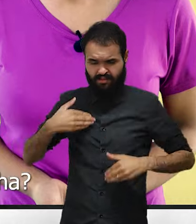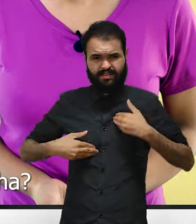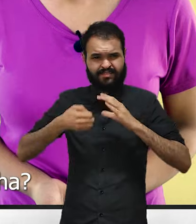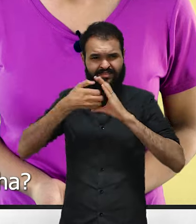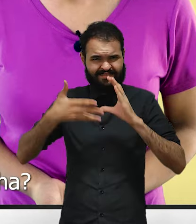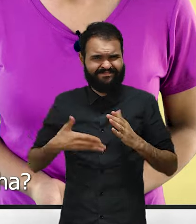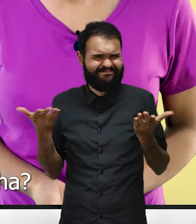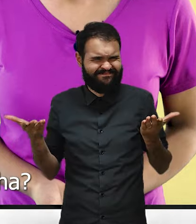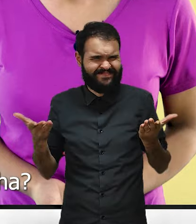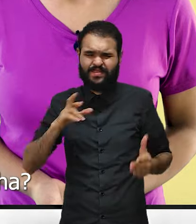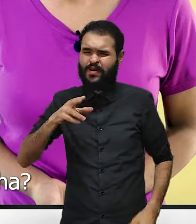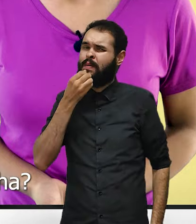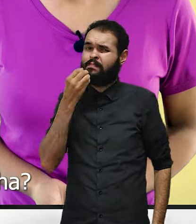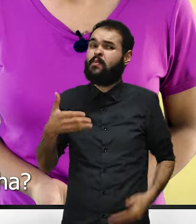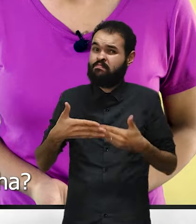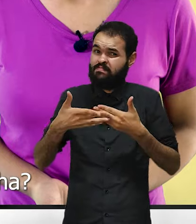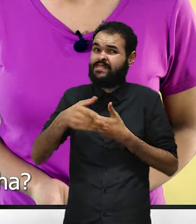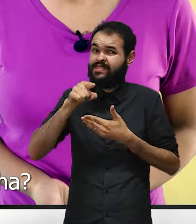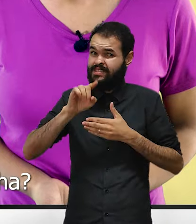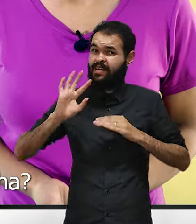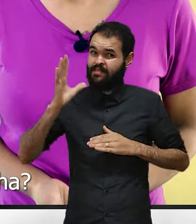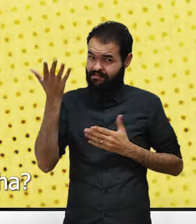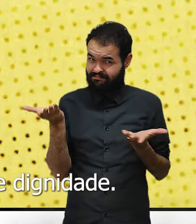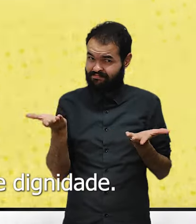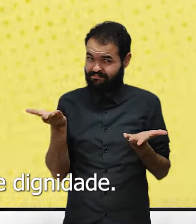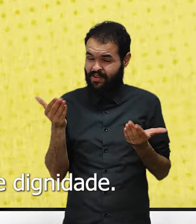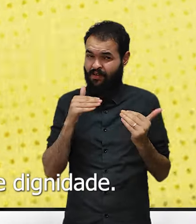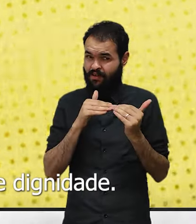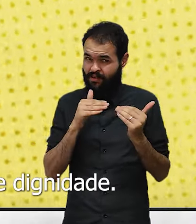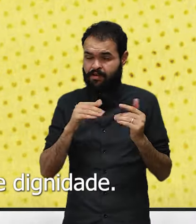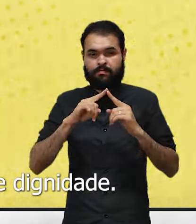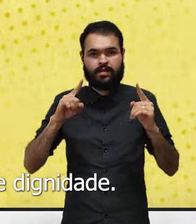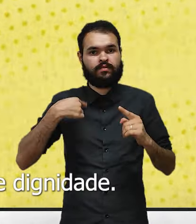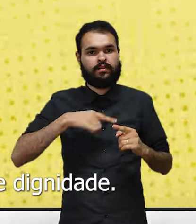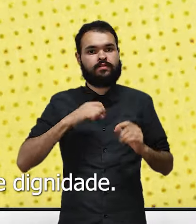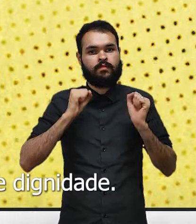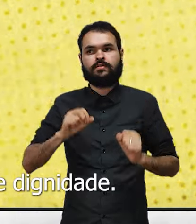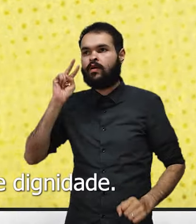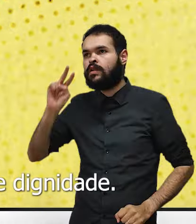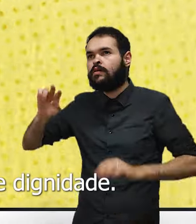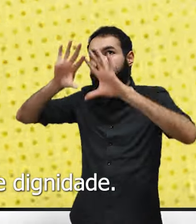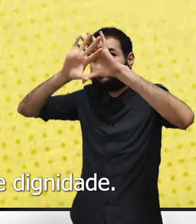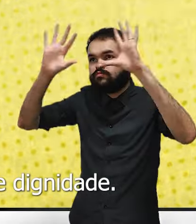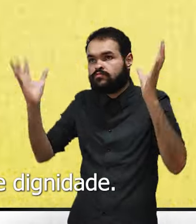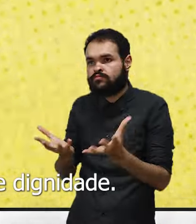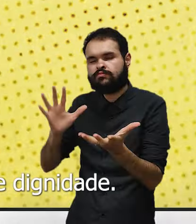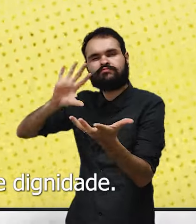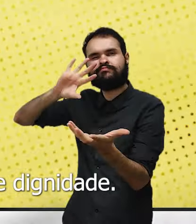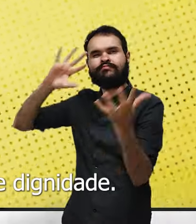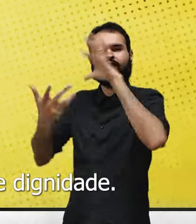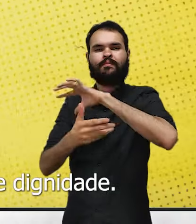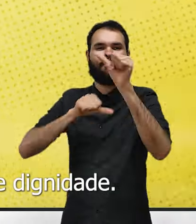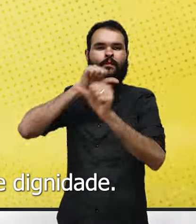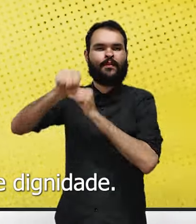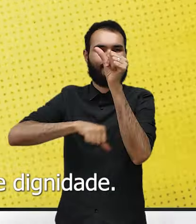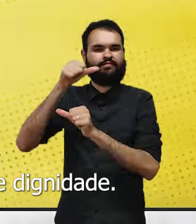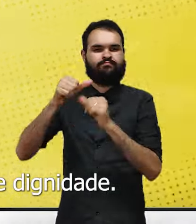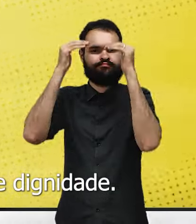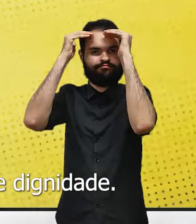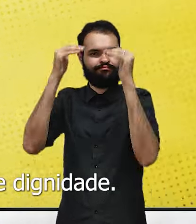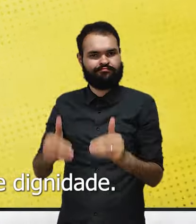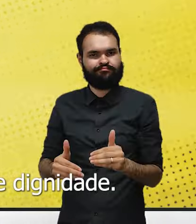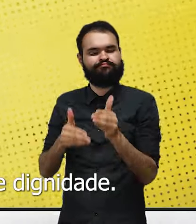Não será nada bom se isso acontecer, não acha? Mas nós podemos olhar para tudo isso e contornar essas situações com